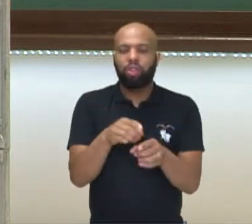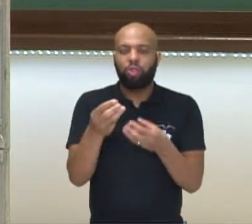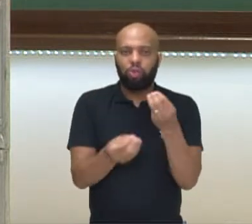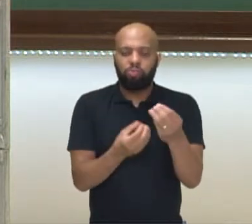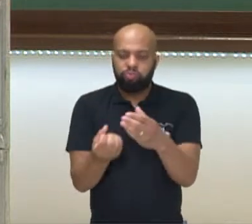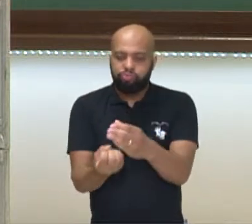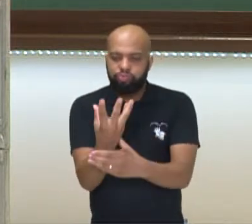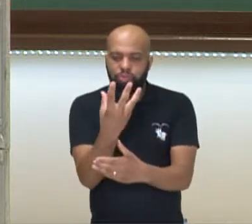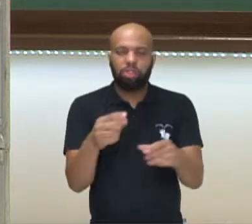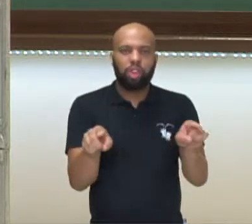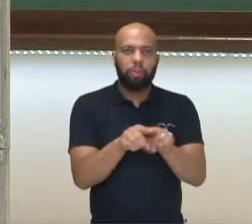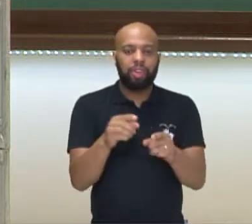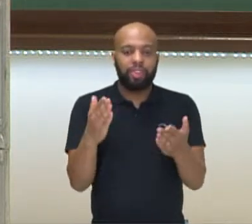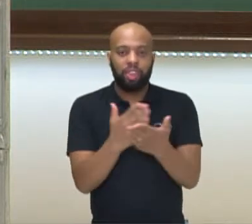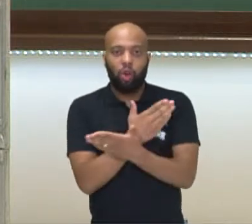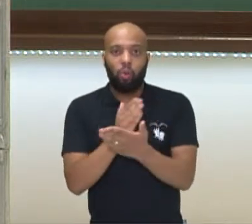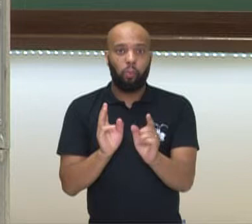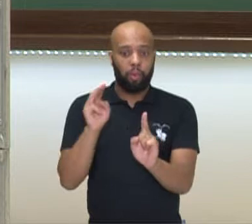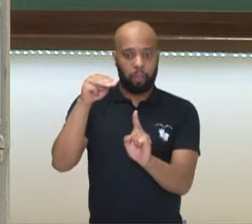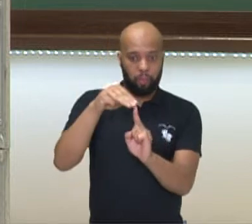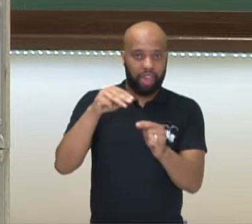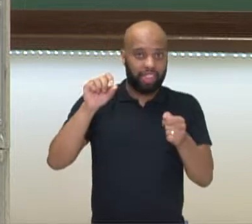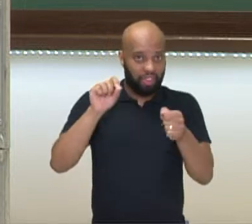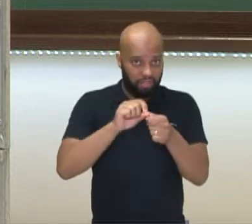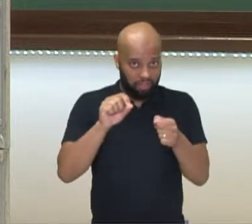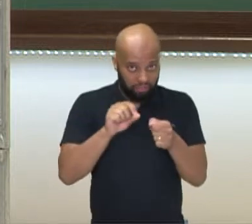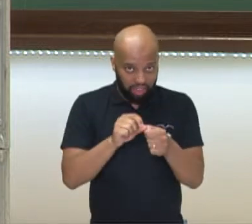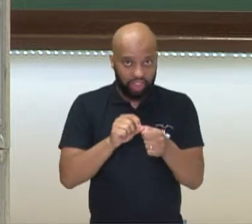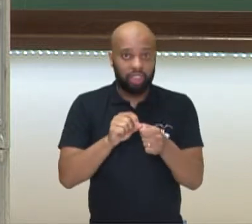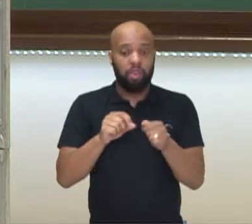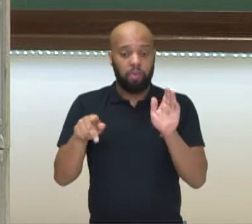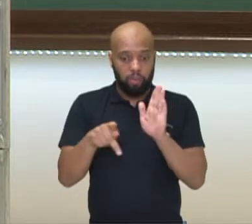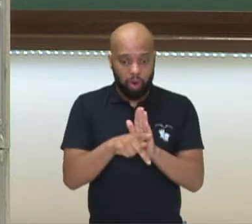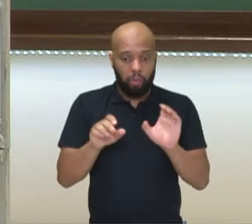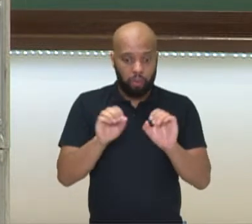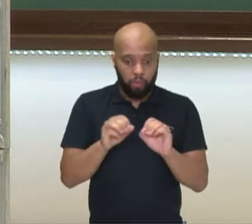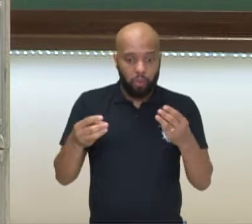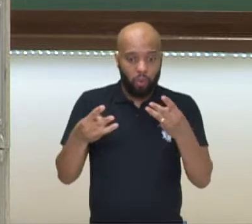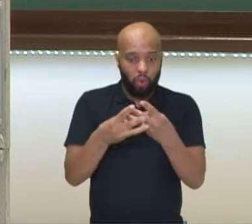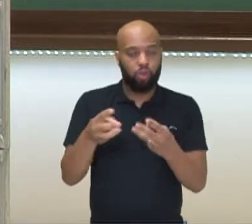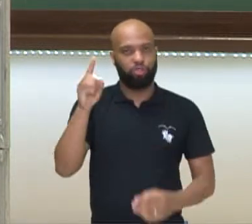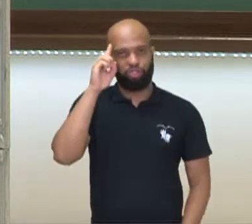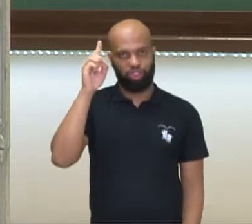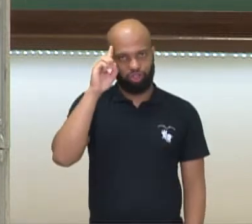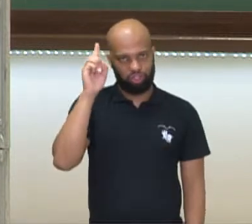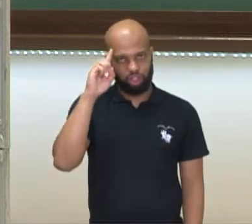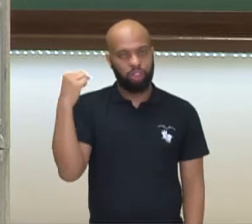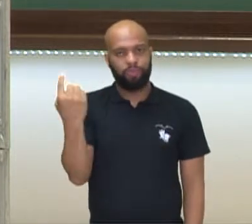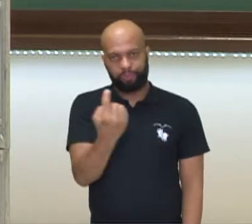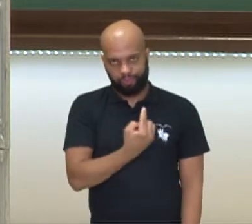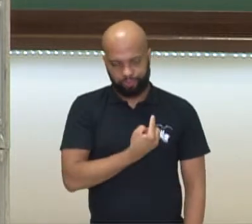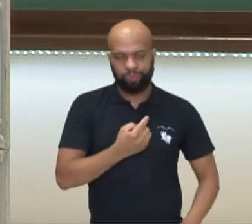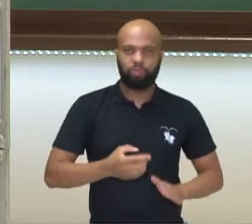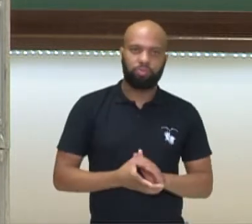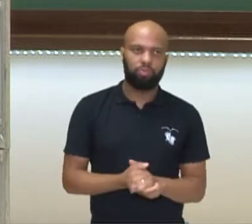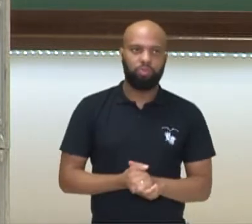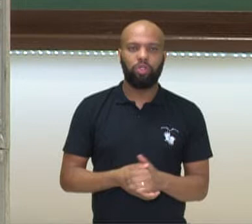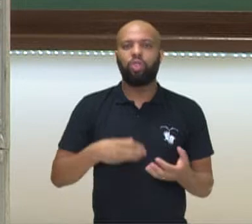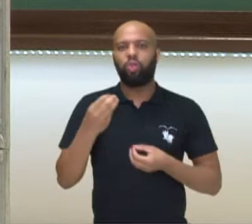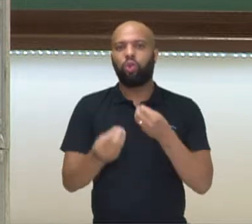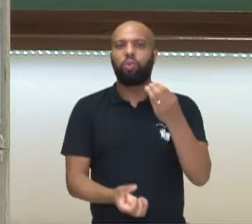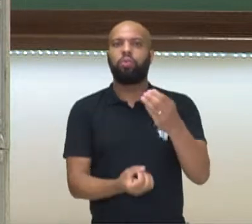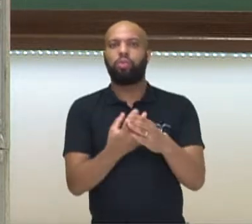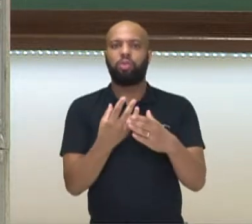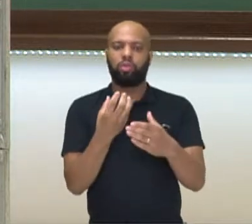e algumas ações inerentes ao dia a dia da ONU. Para isso, vamos observar algum contexto inicial da formação da ONU,